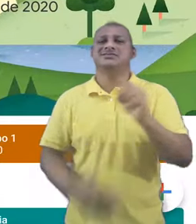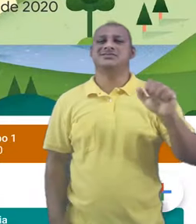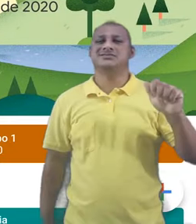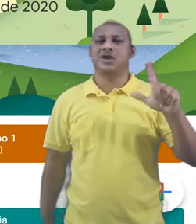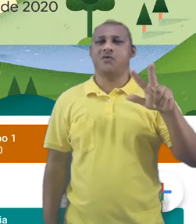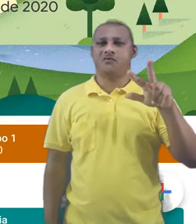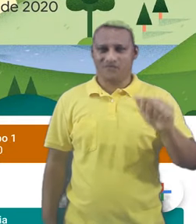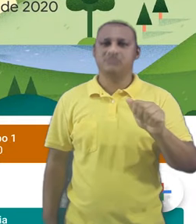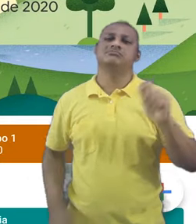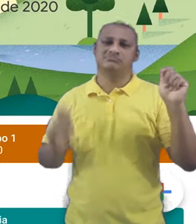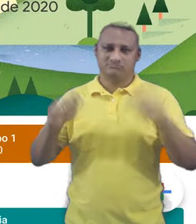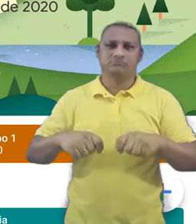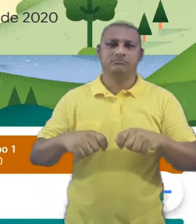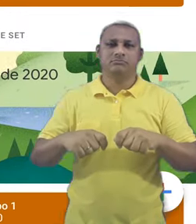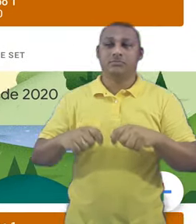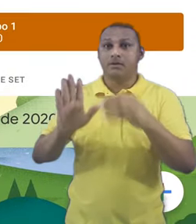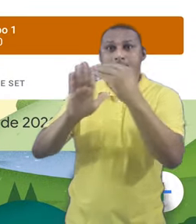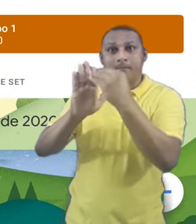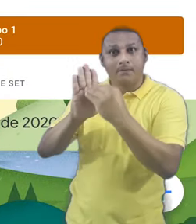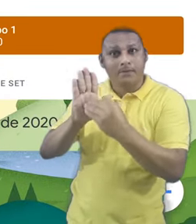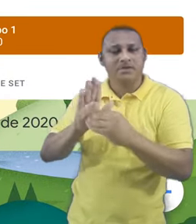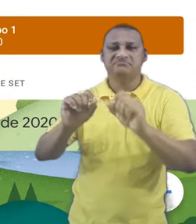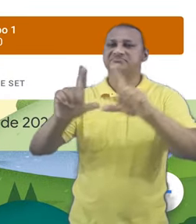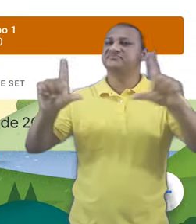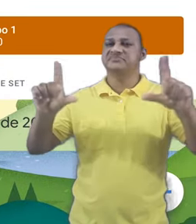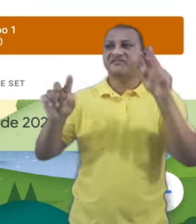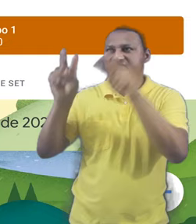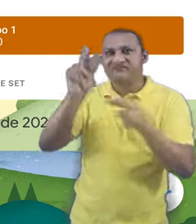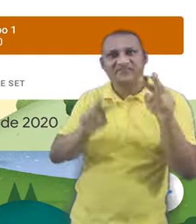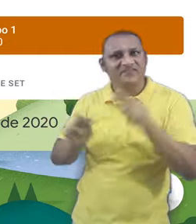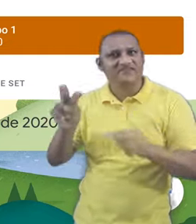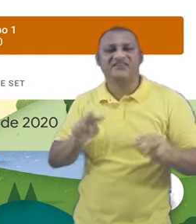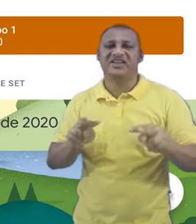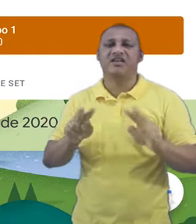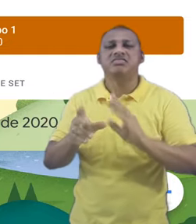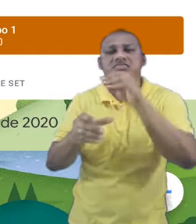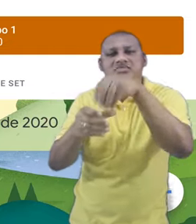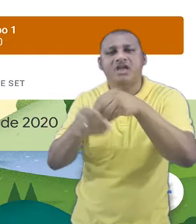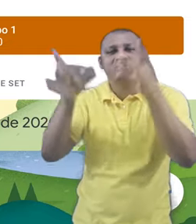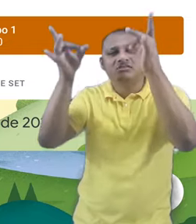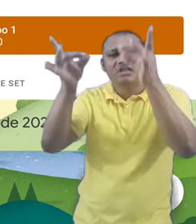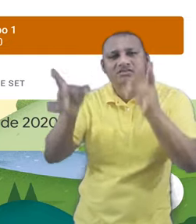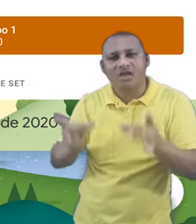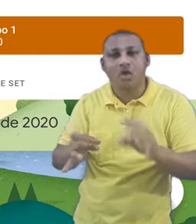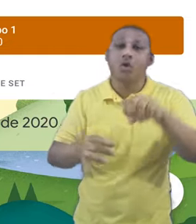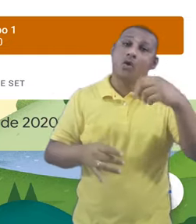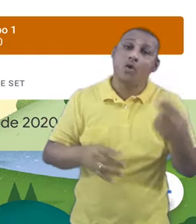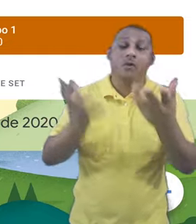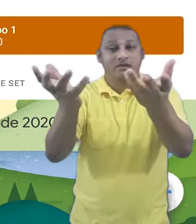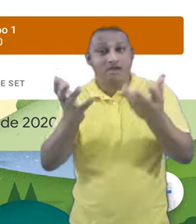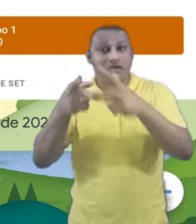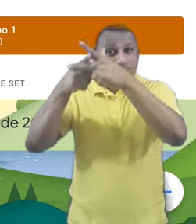O nosso evento já fica visível na agenda. Para visualizar os detalhes de um evento ou fazer